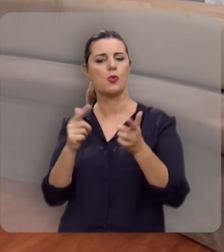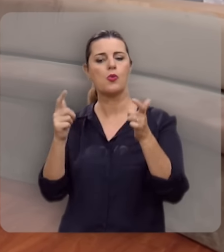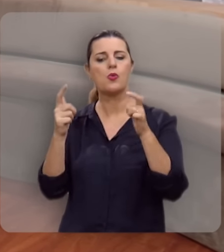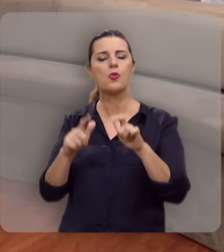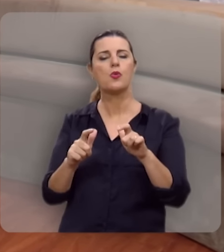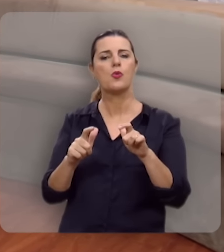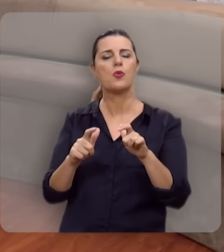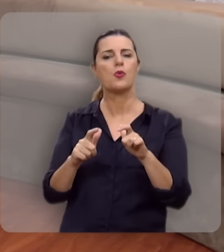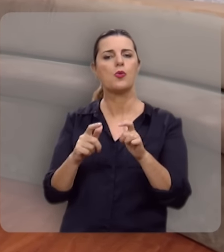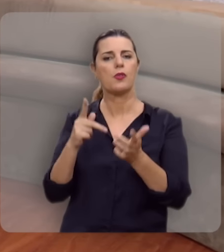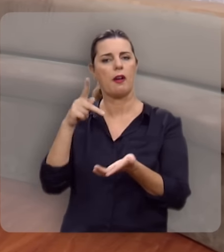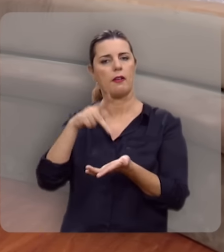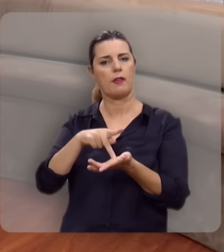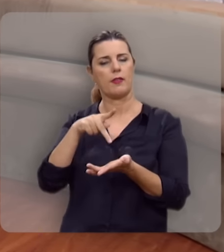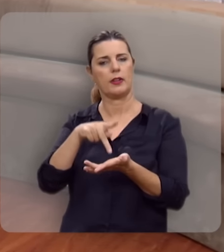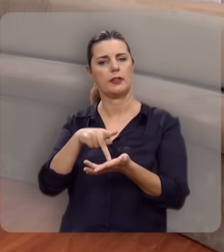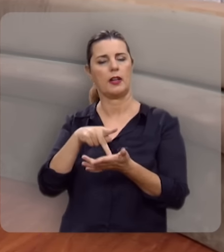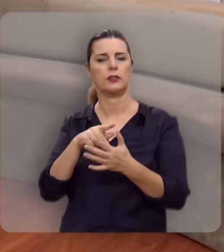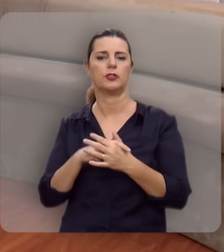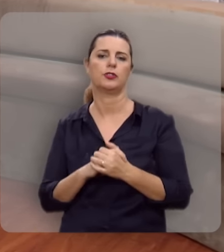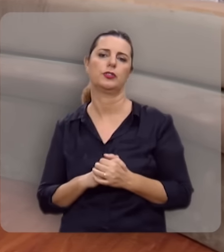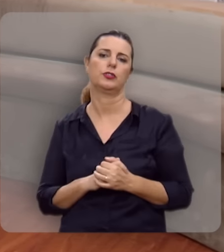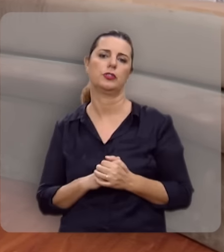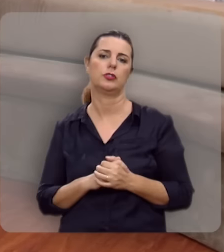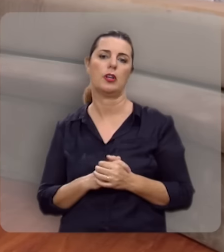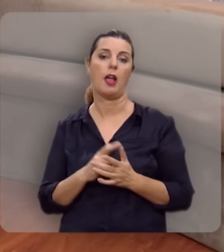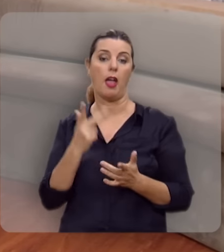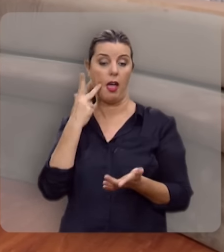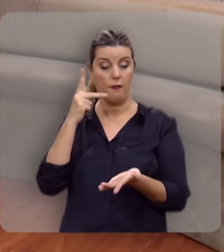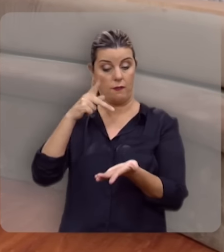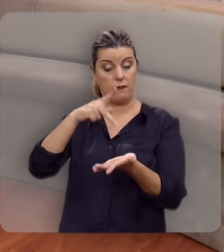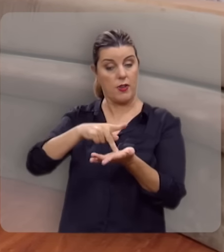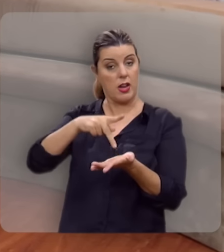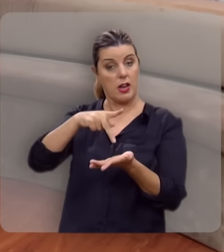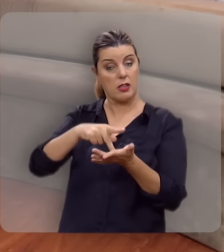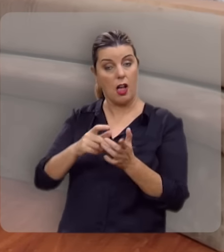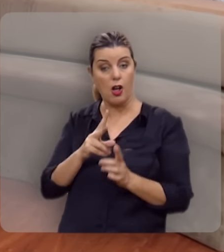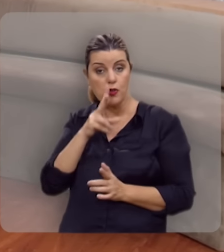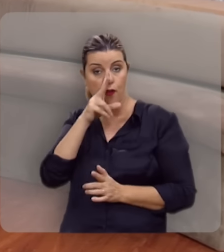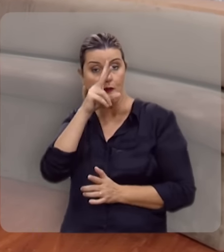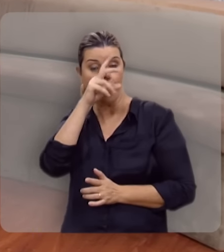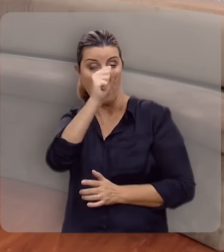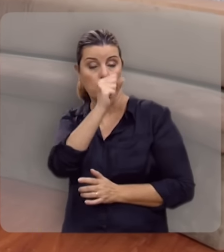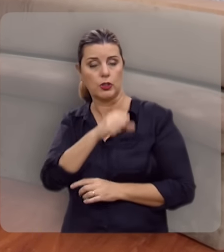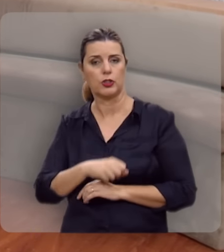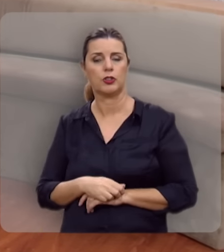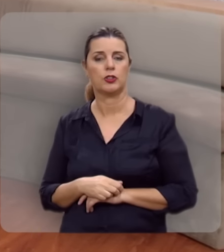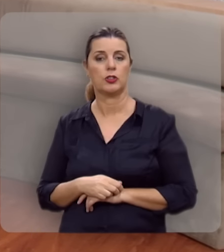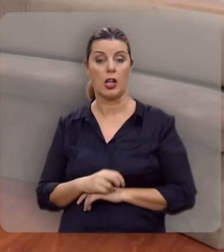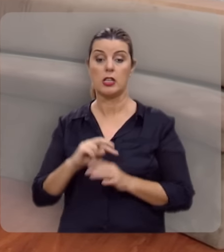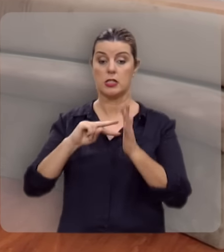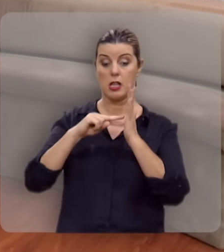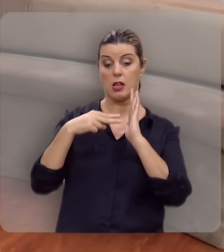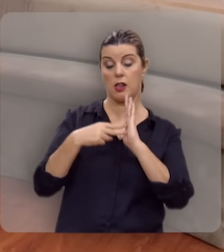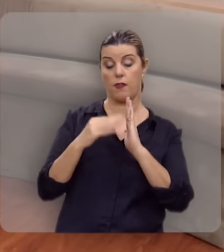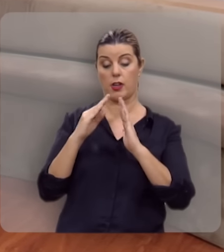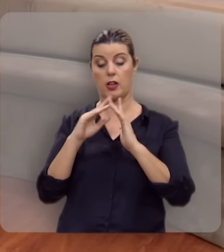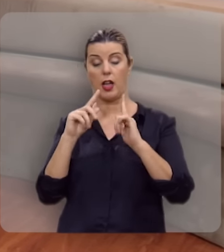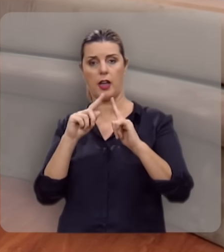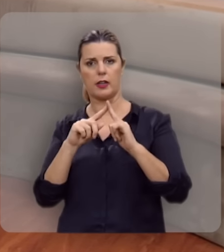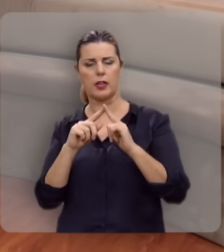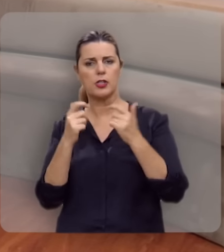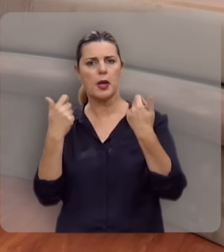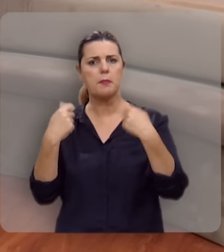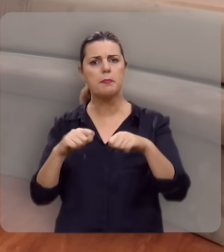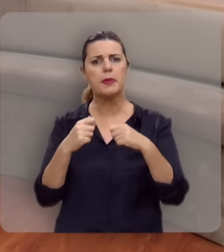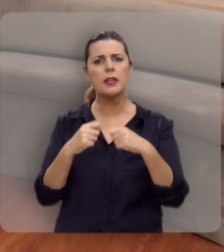solo fértil da verdade. Ela é coluna e baluarte da verdade. Isso significa que